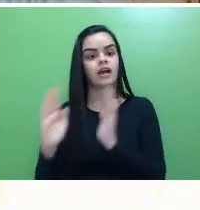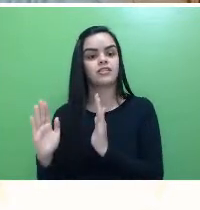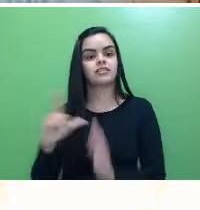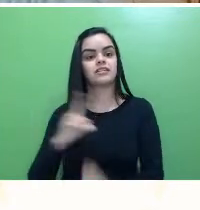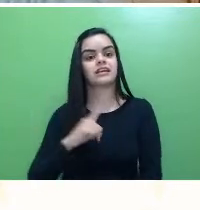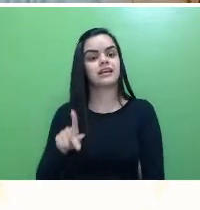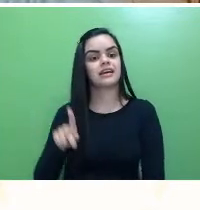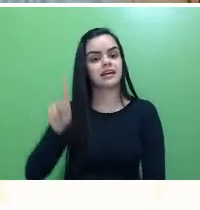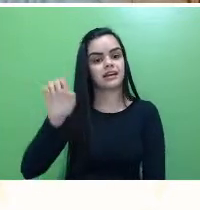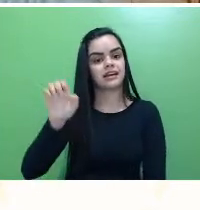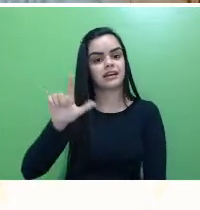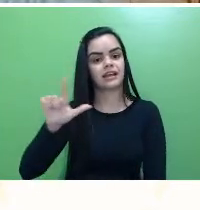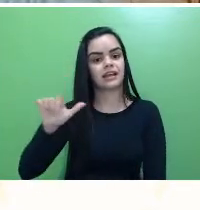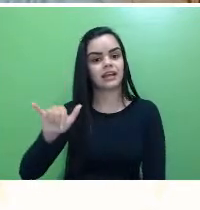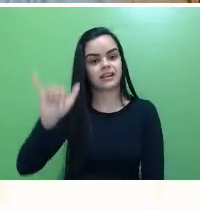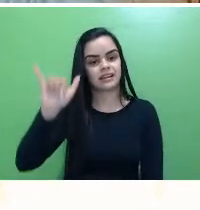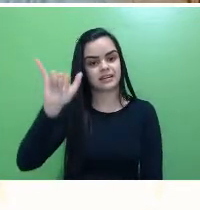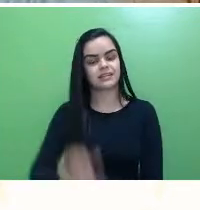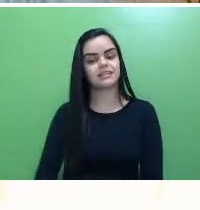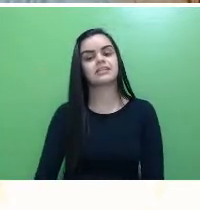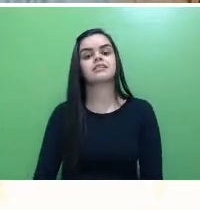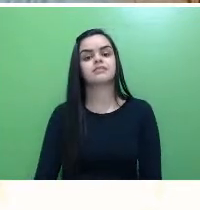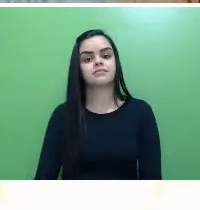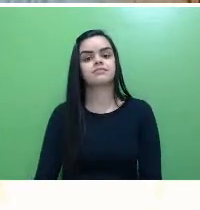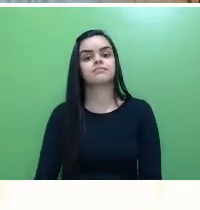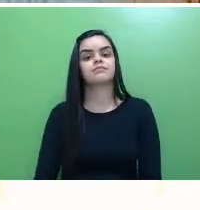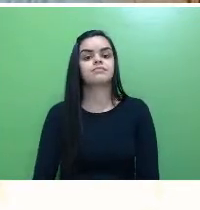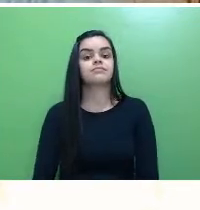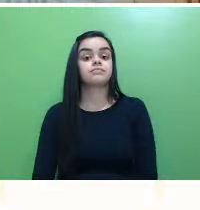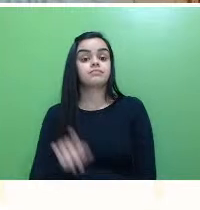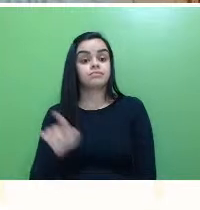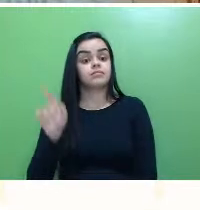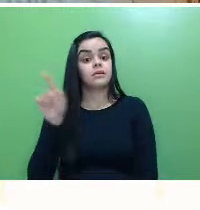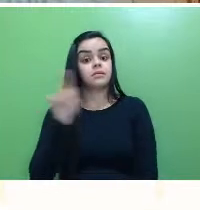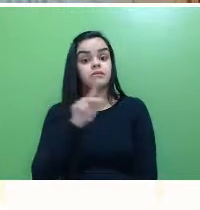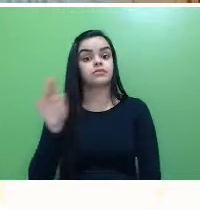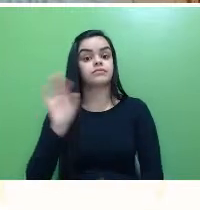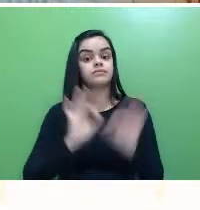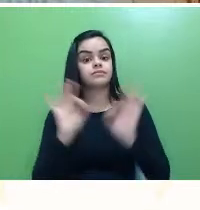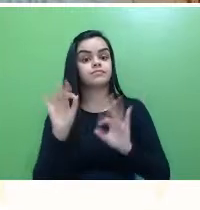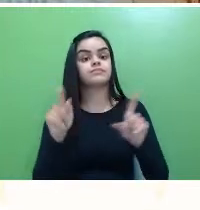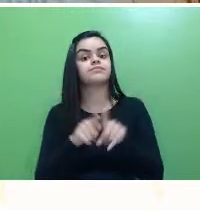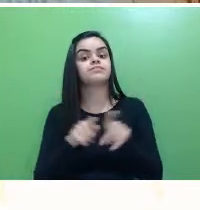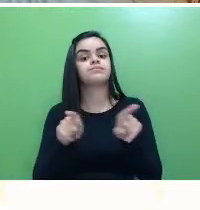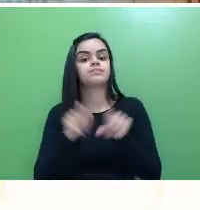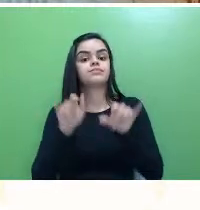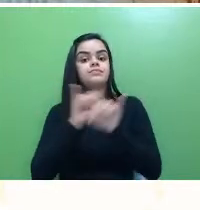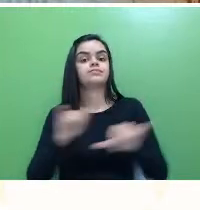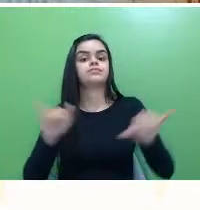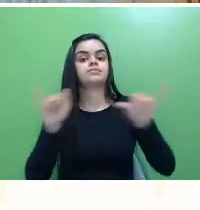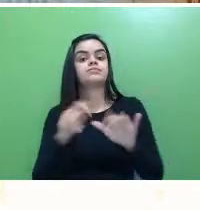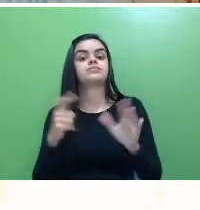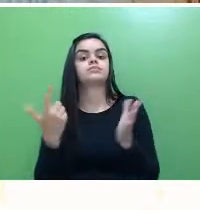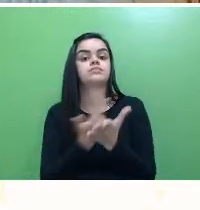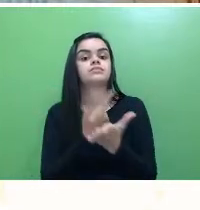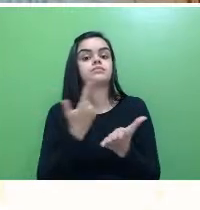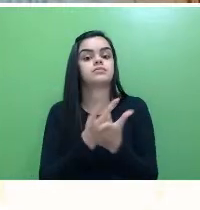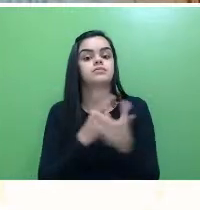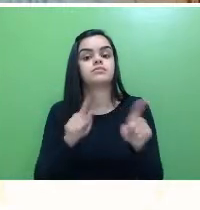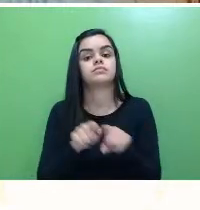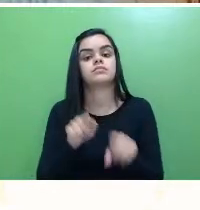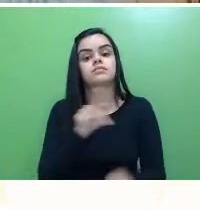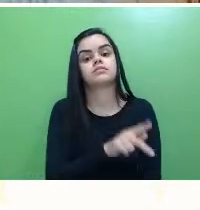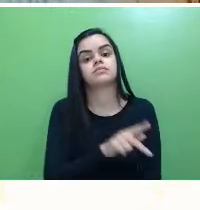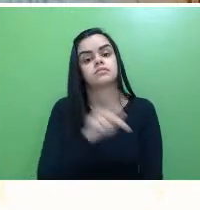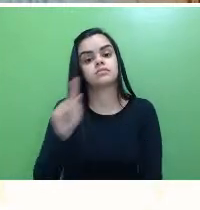autores do capítulo. A professora Carolina organizou o livro. E a divulgação do livro do professor